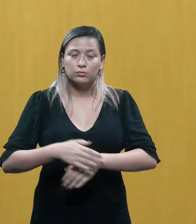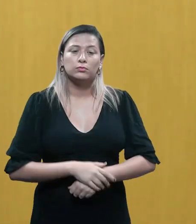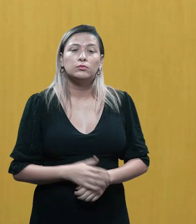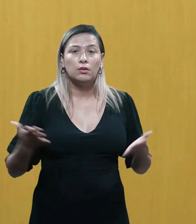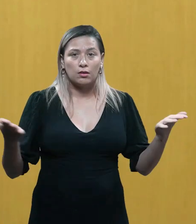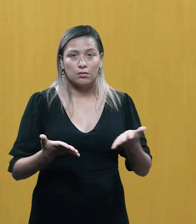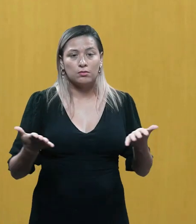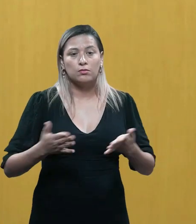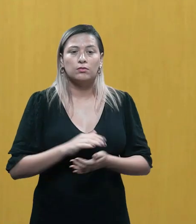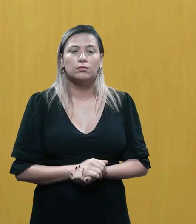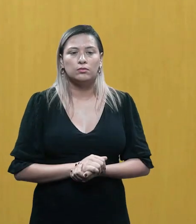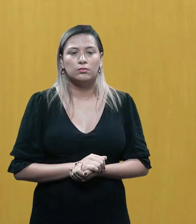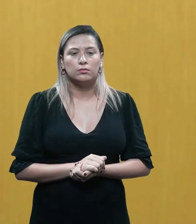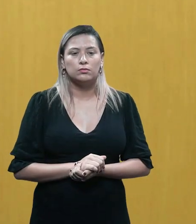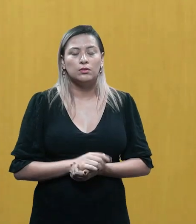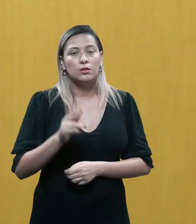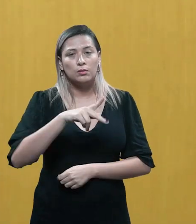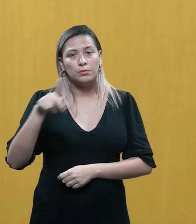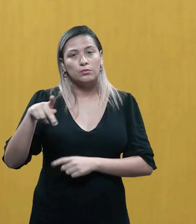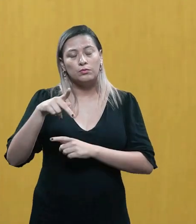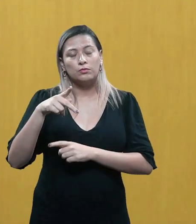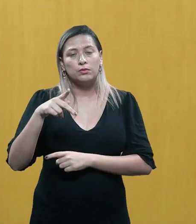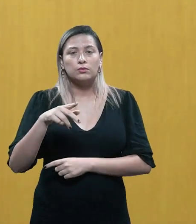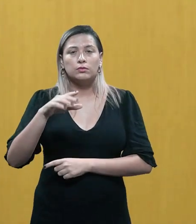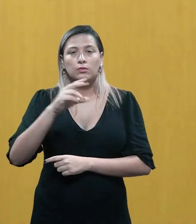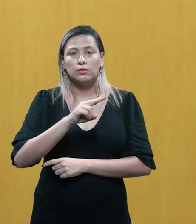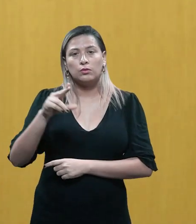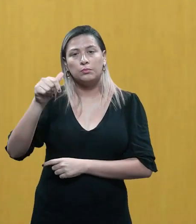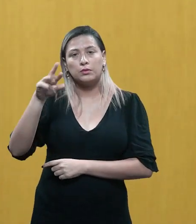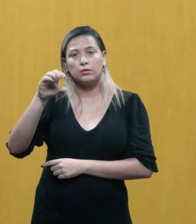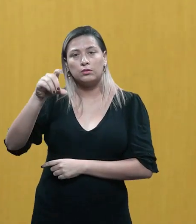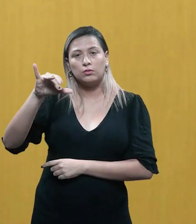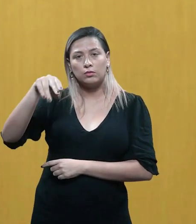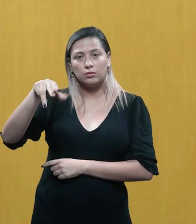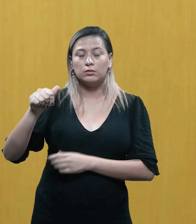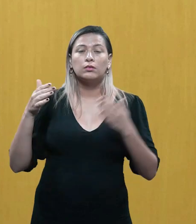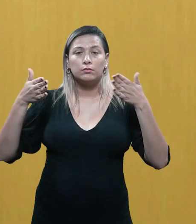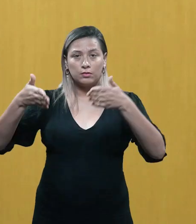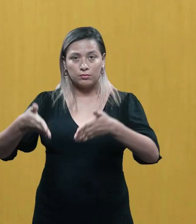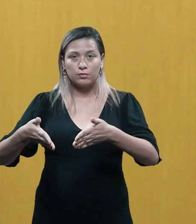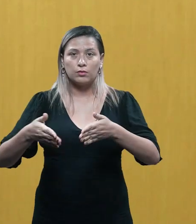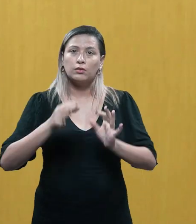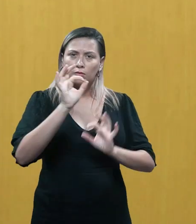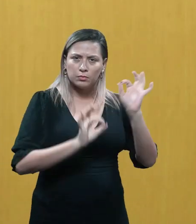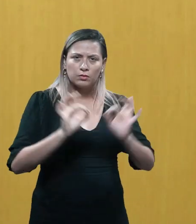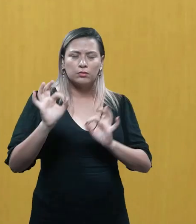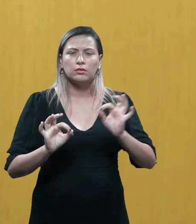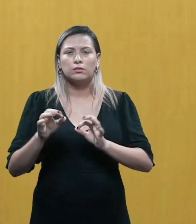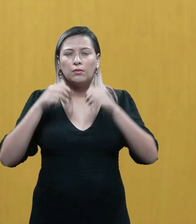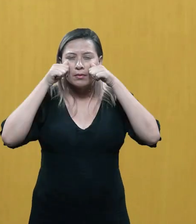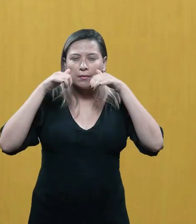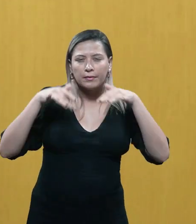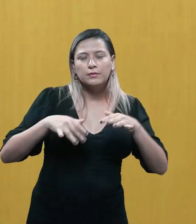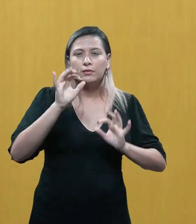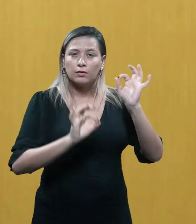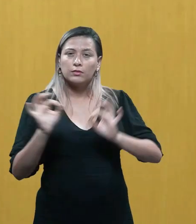Espero que vocês tenham gostado desses quatro módulos. Agora, vocês vão ficar com a professora Carolina, que